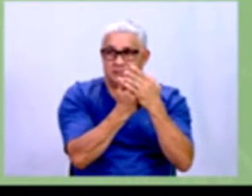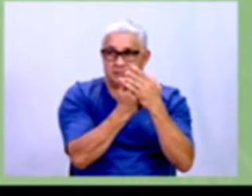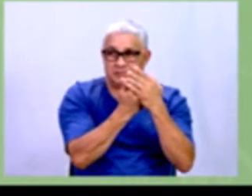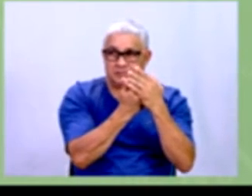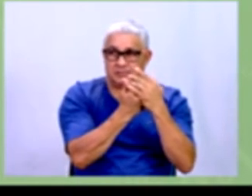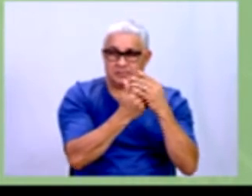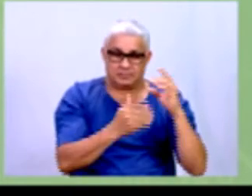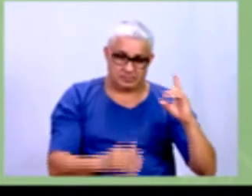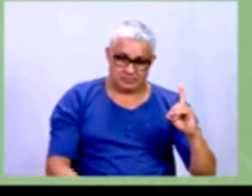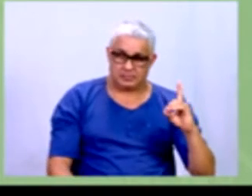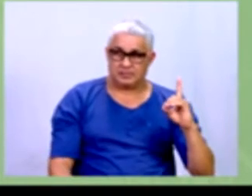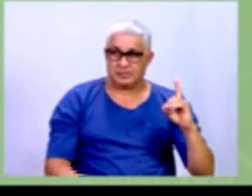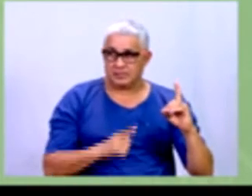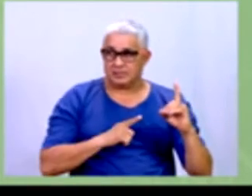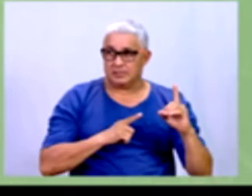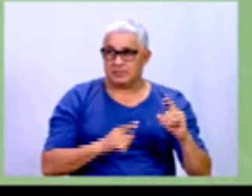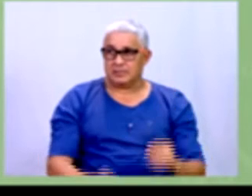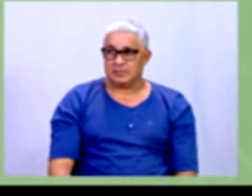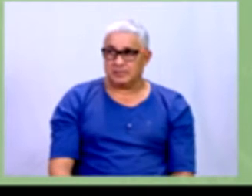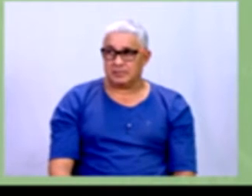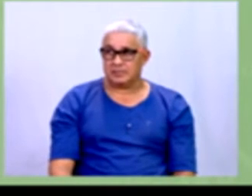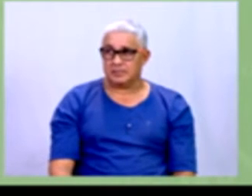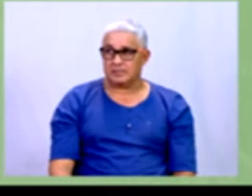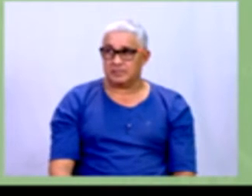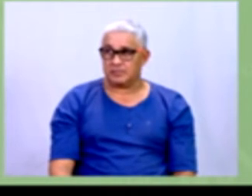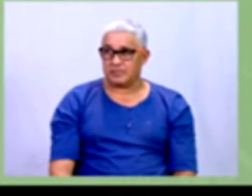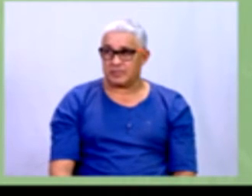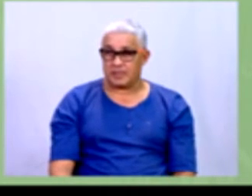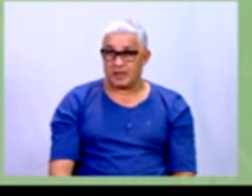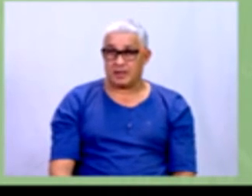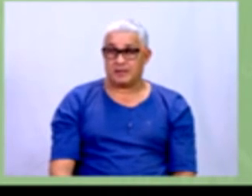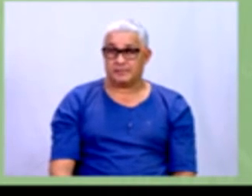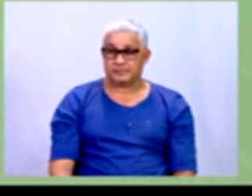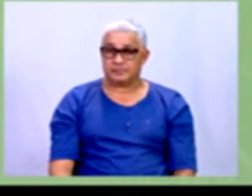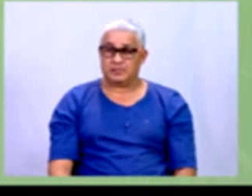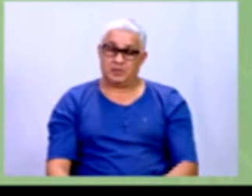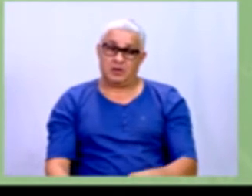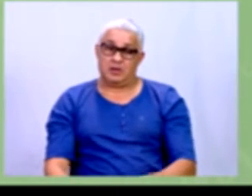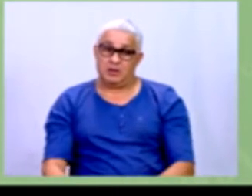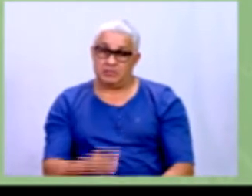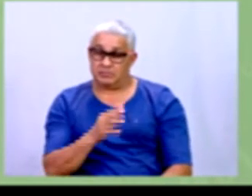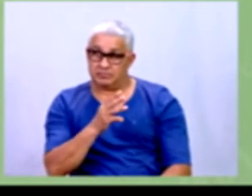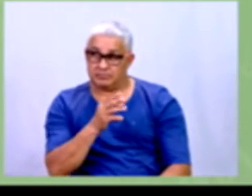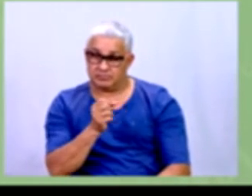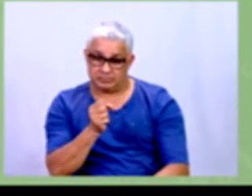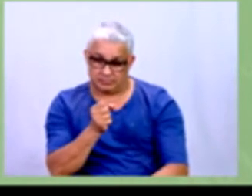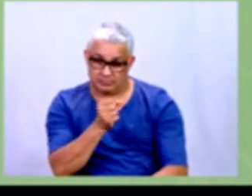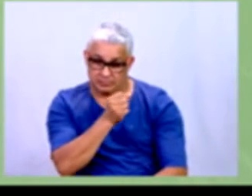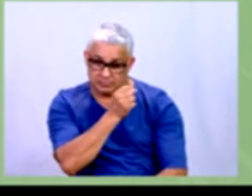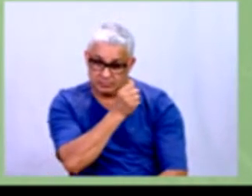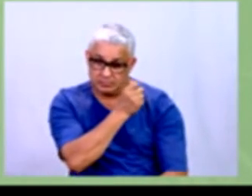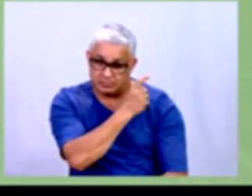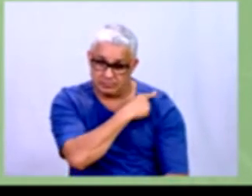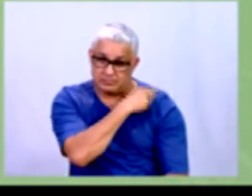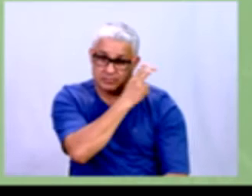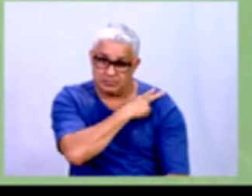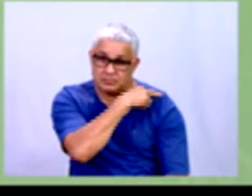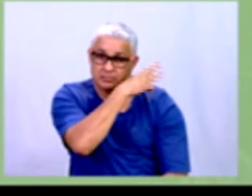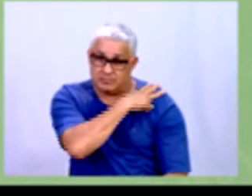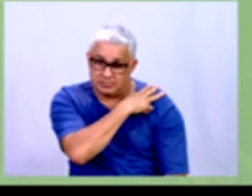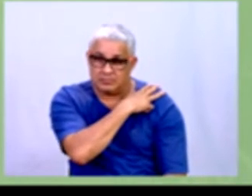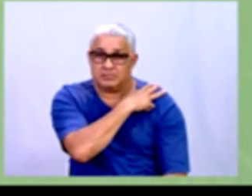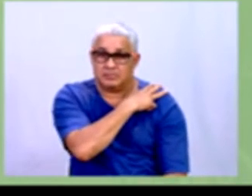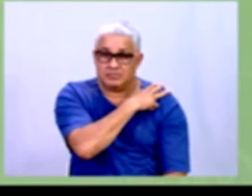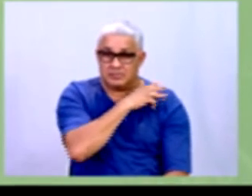Aqui a gente tem primeiro ensino médio, segundo do ensino médio e terceiro ano do ensino médio. O que que